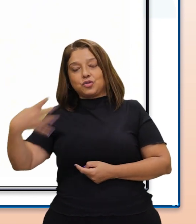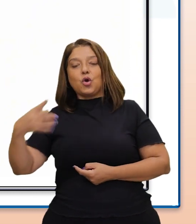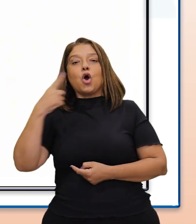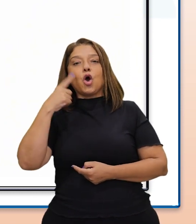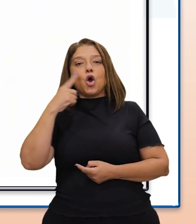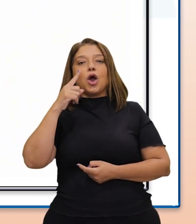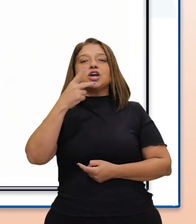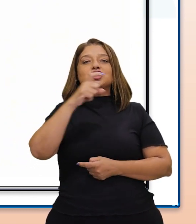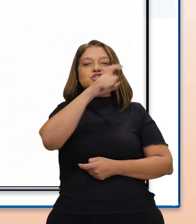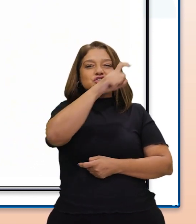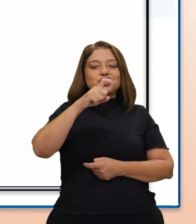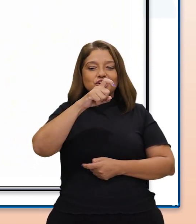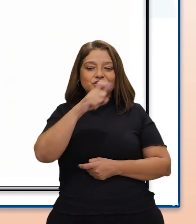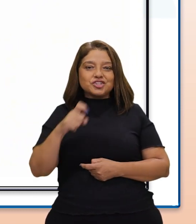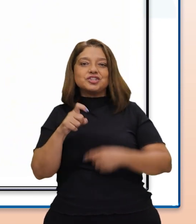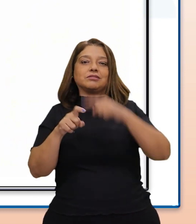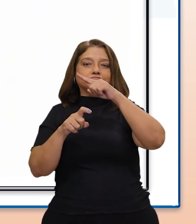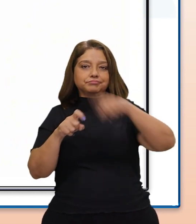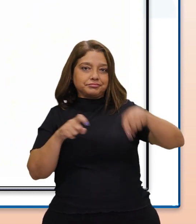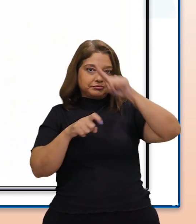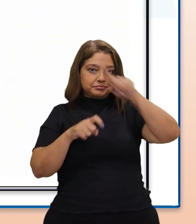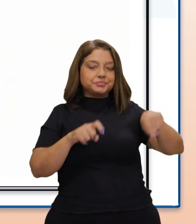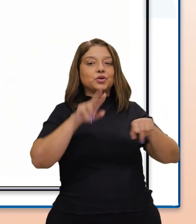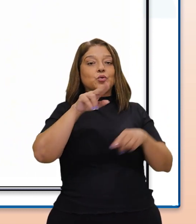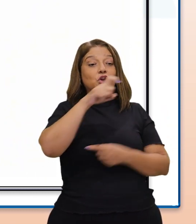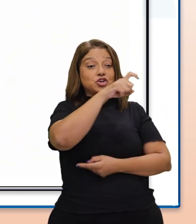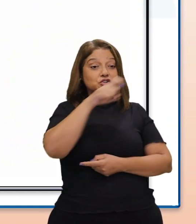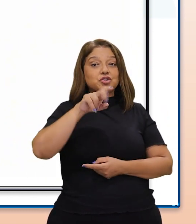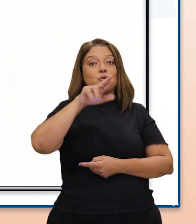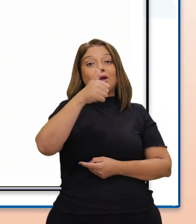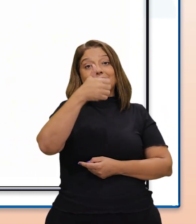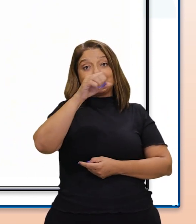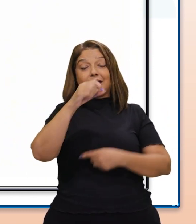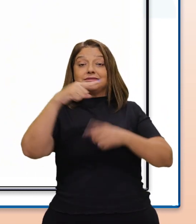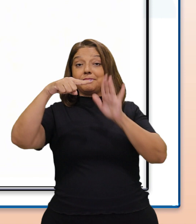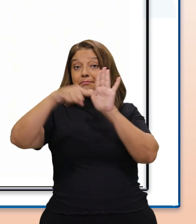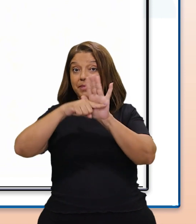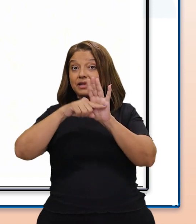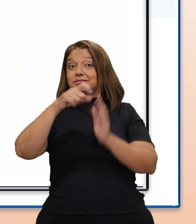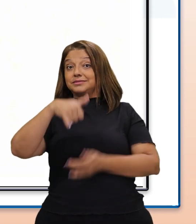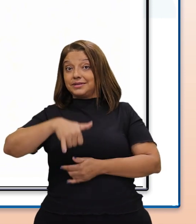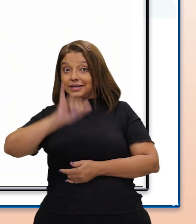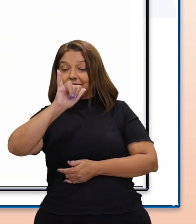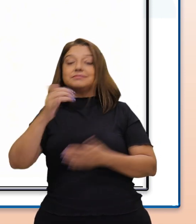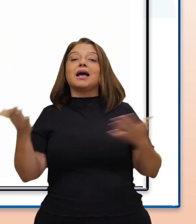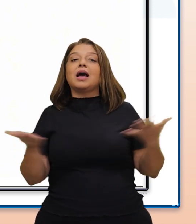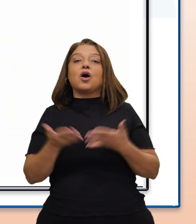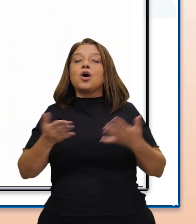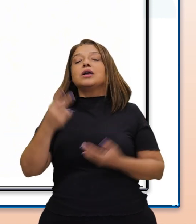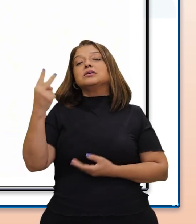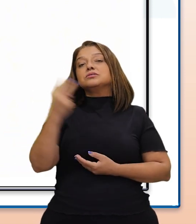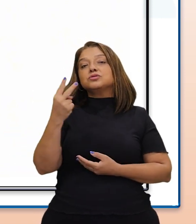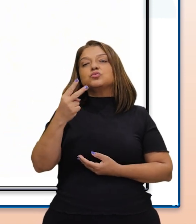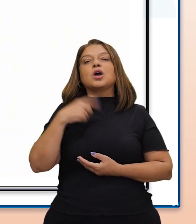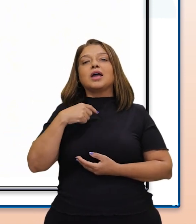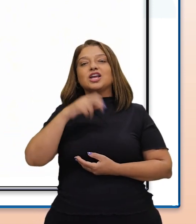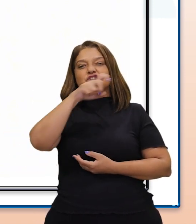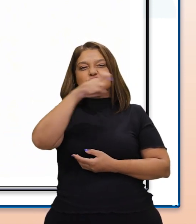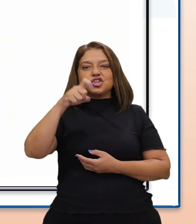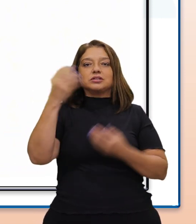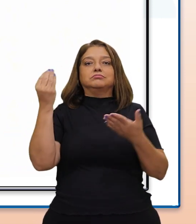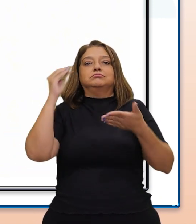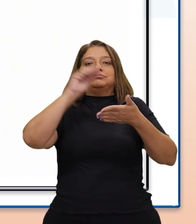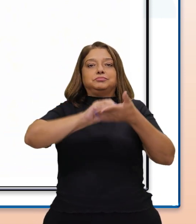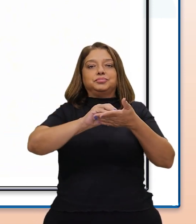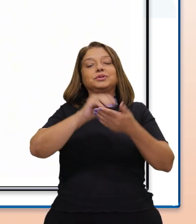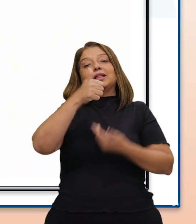equação, temos que X é igual a 10 menos Y. Vamos substituir na segunda equação, ou seja, no lugar do X, vamos colocar